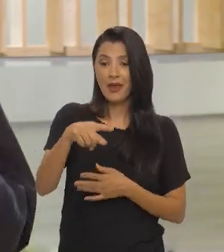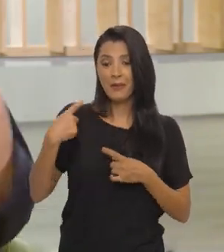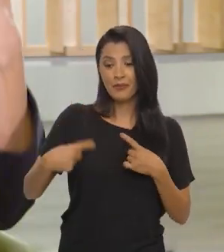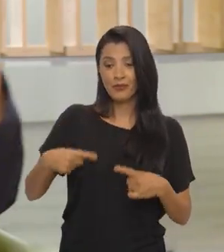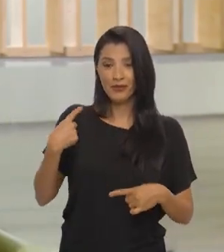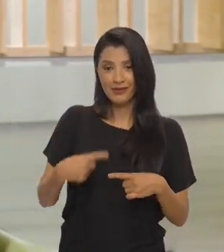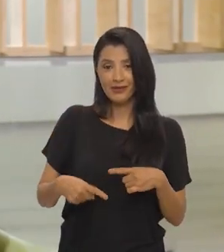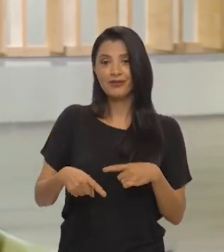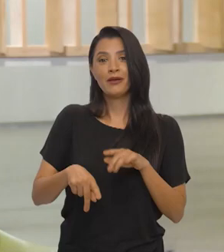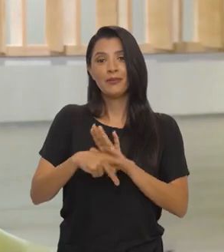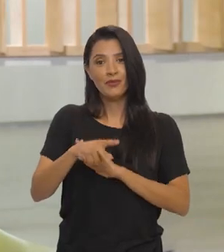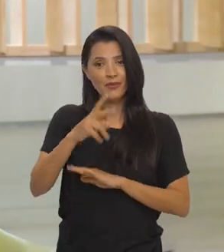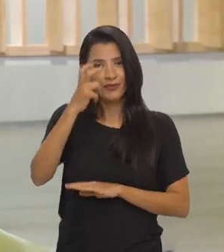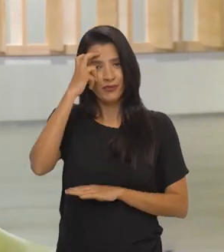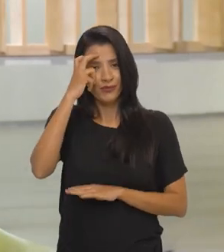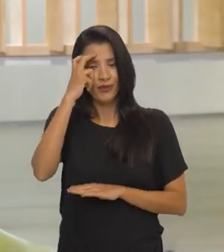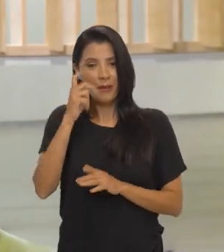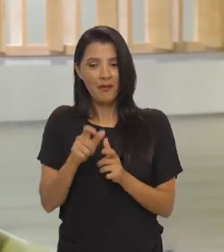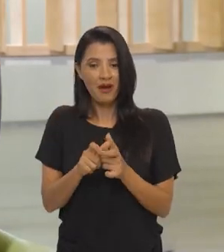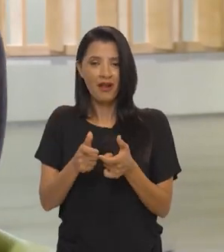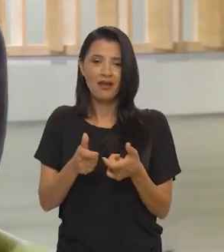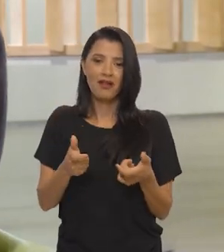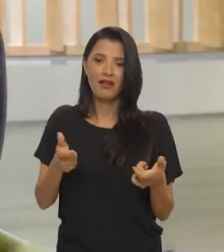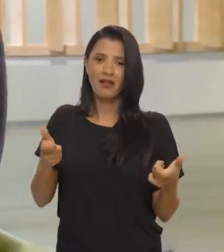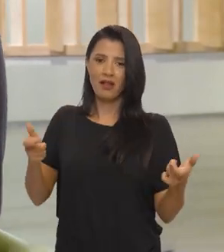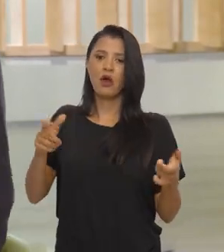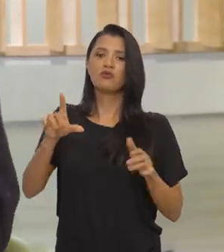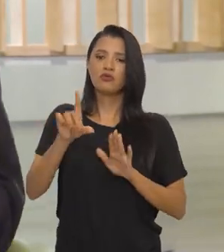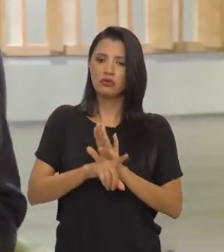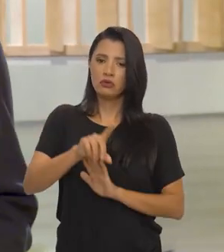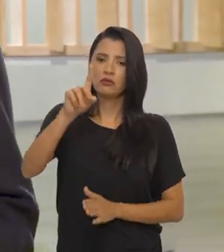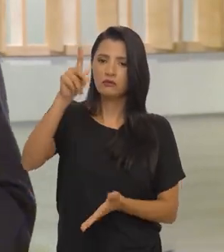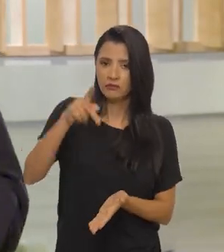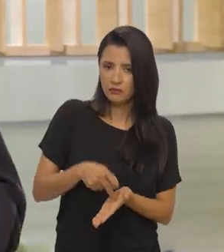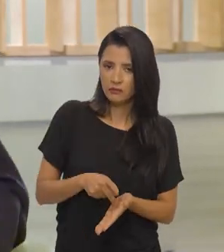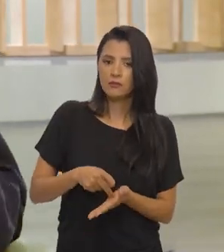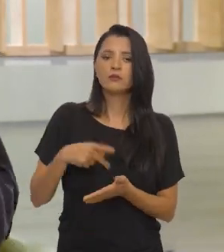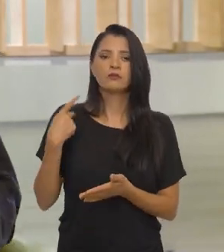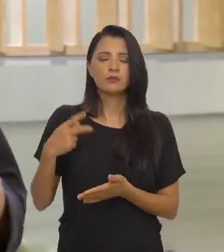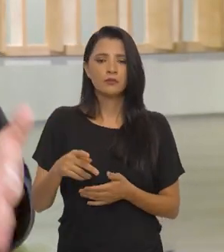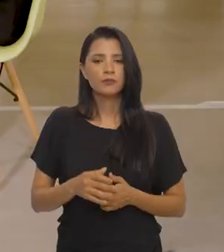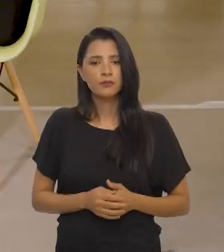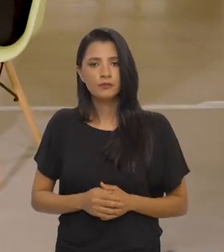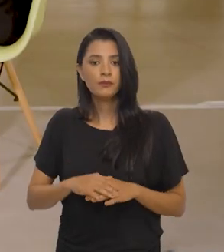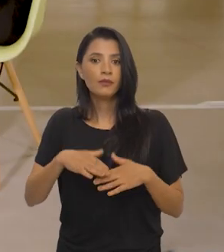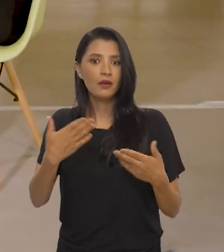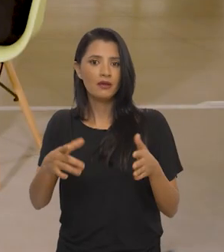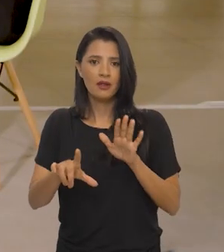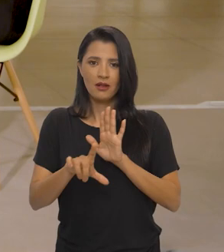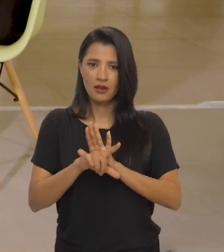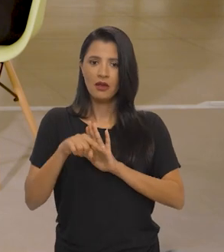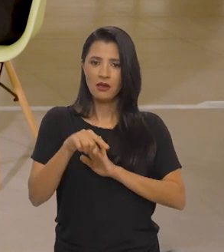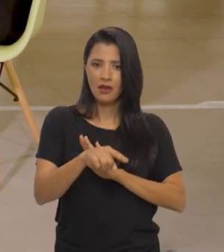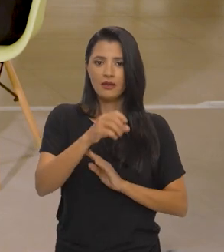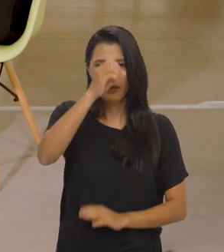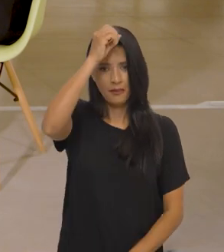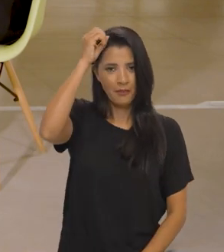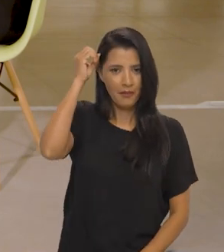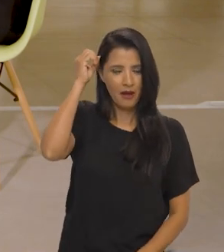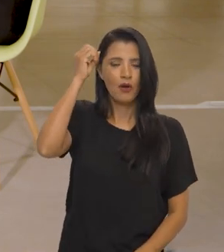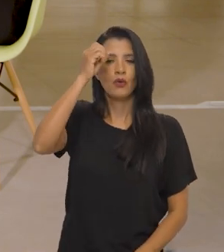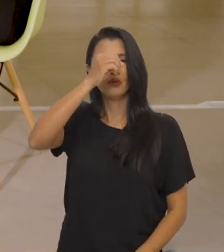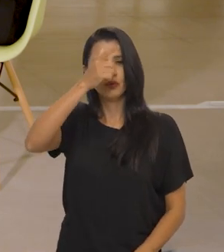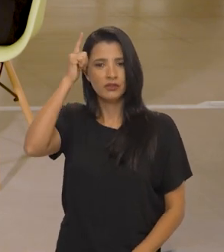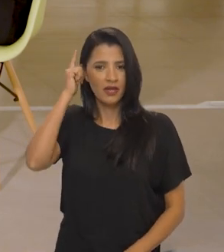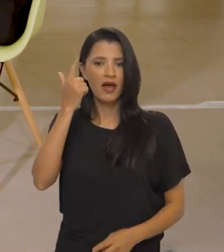políticas públicas da cultura para transformar essa dimensão num direito real, concreto, material. E aí essa lei, a lei Paulo